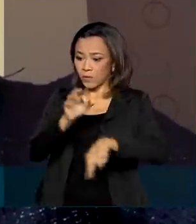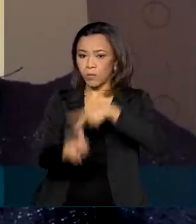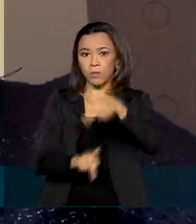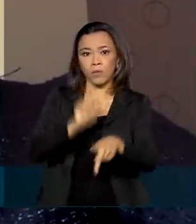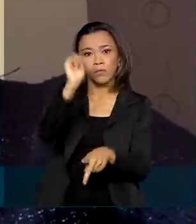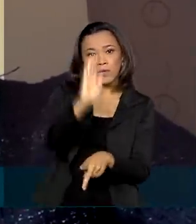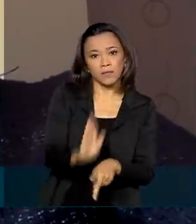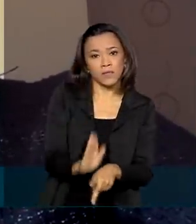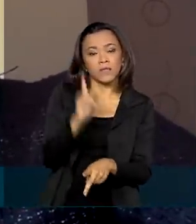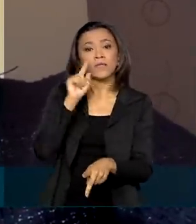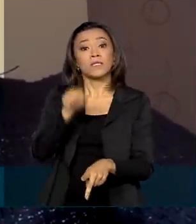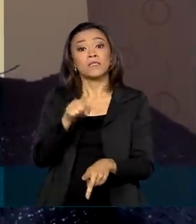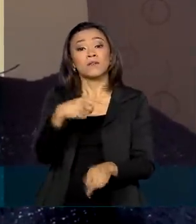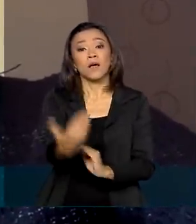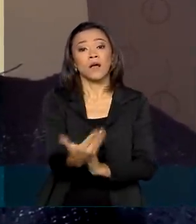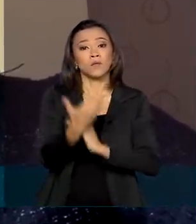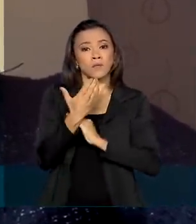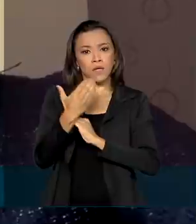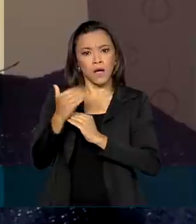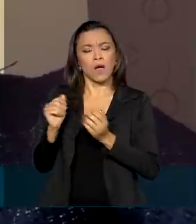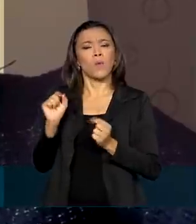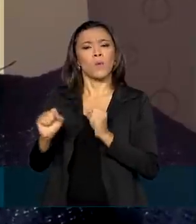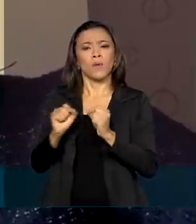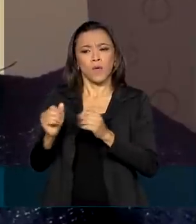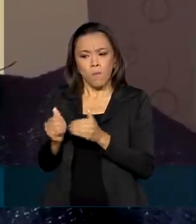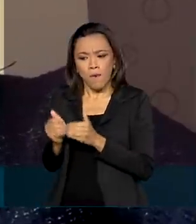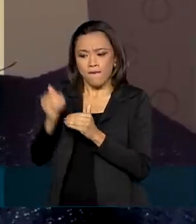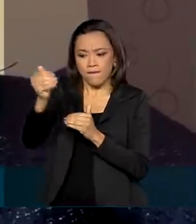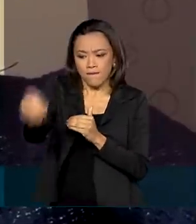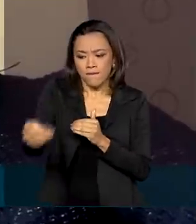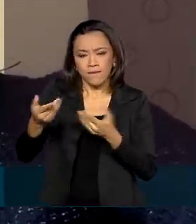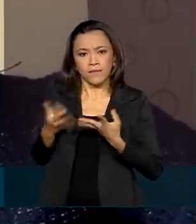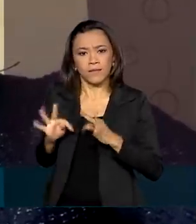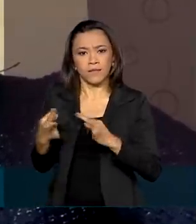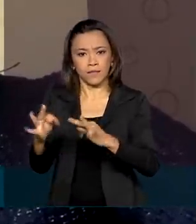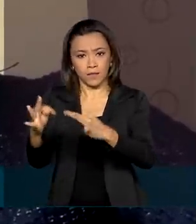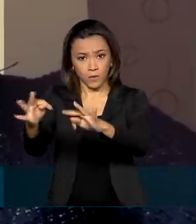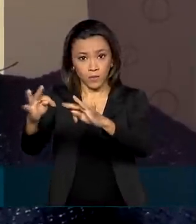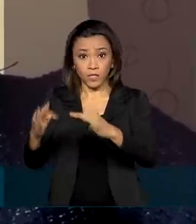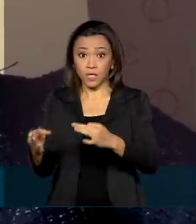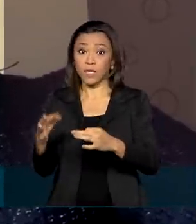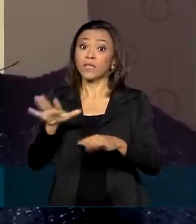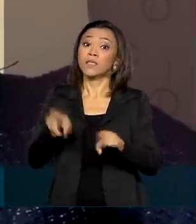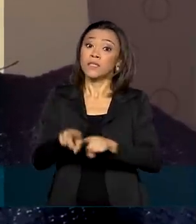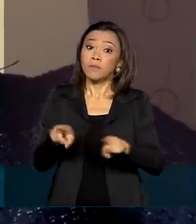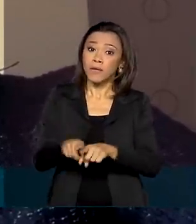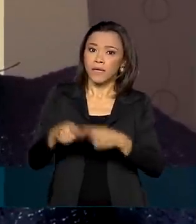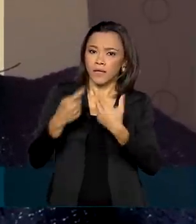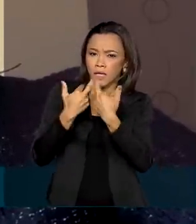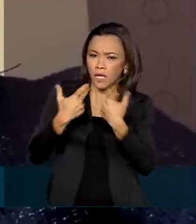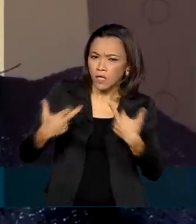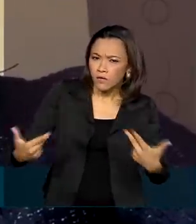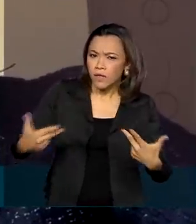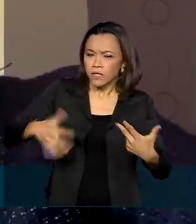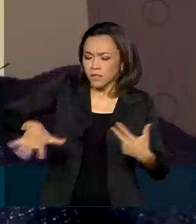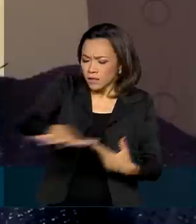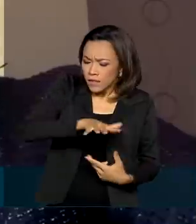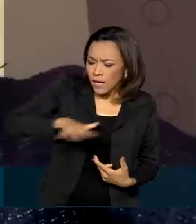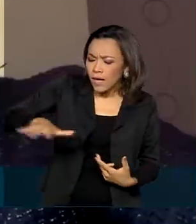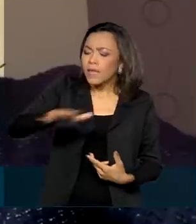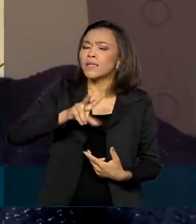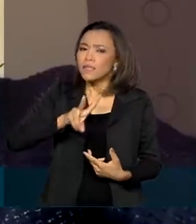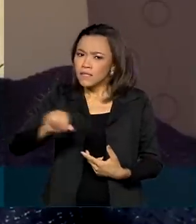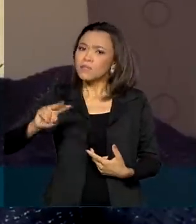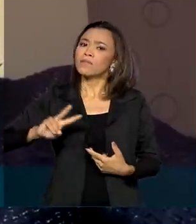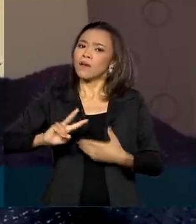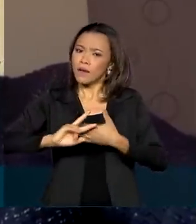um avanço tecnológico em relação a terapias inovadoras e isso vai impactar sobre a maneira a saúde